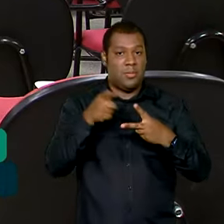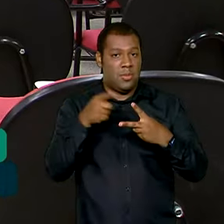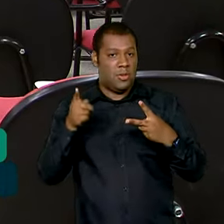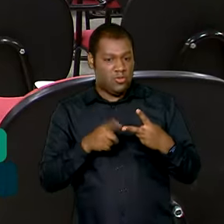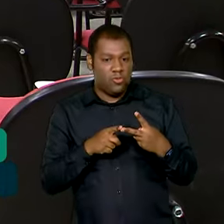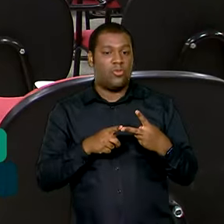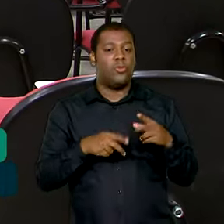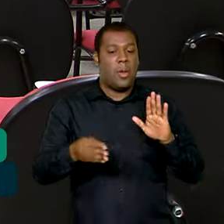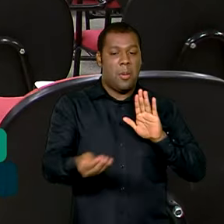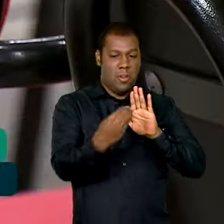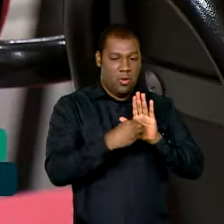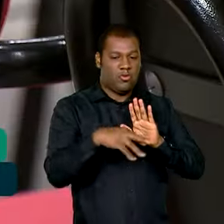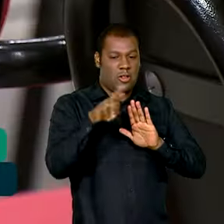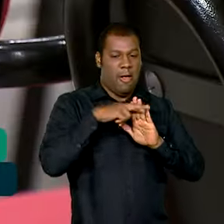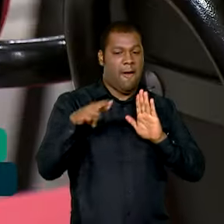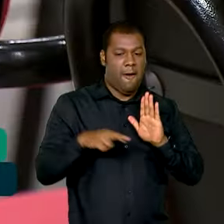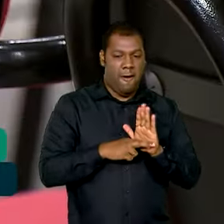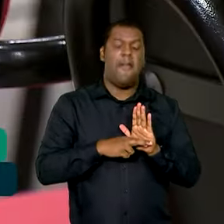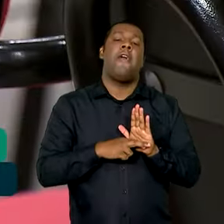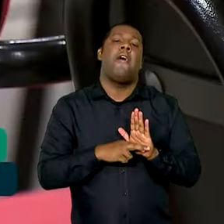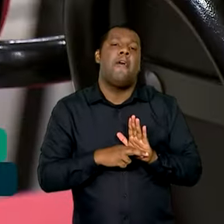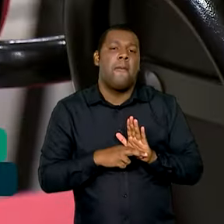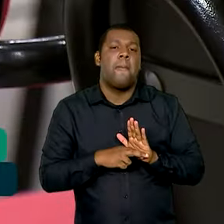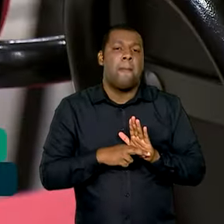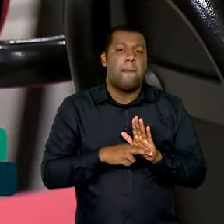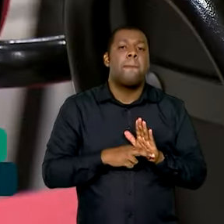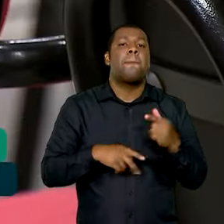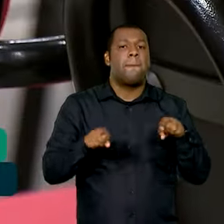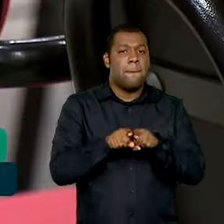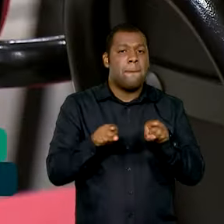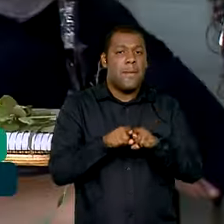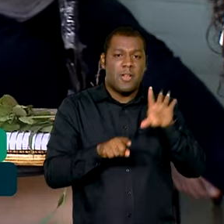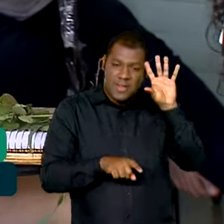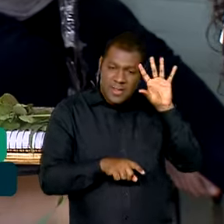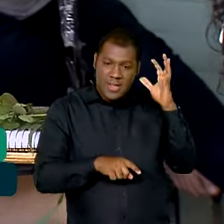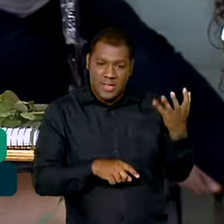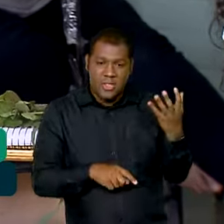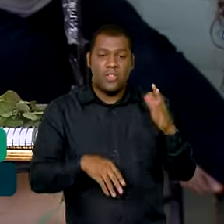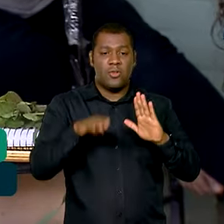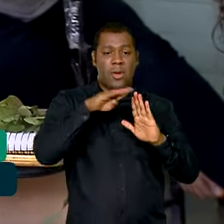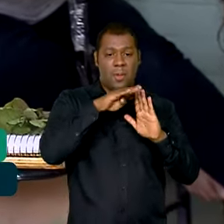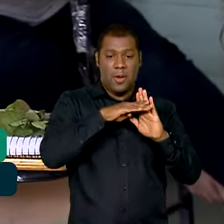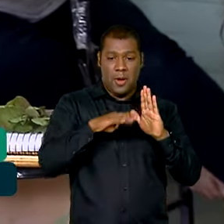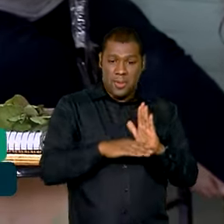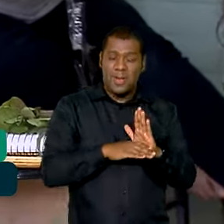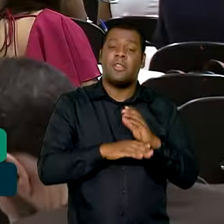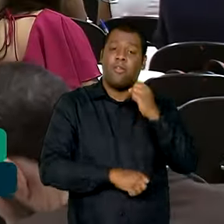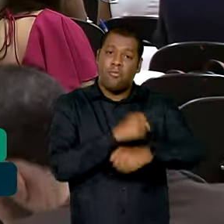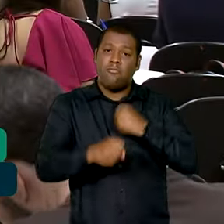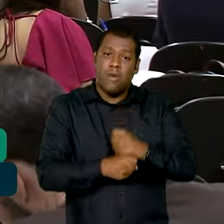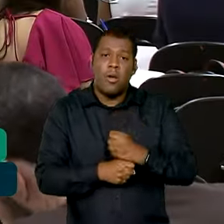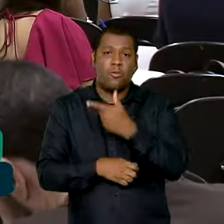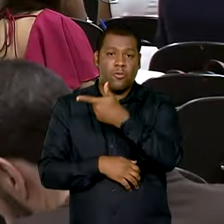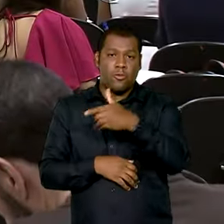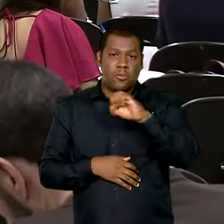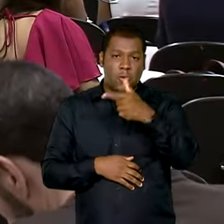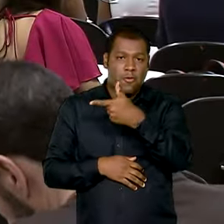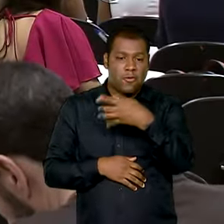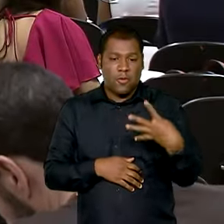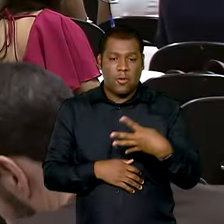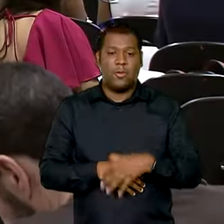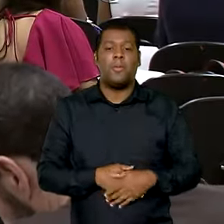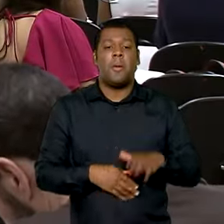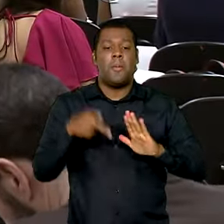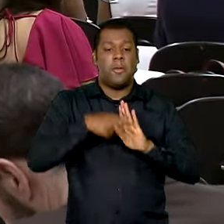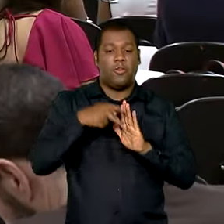regulamentam as regras operacionais e estabelecem o calendário do programa para o ano de 2024. O